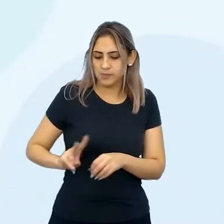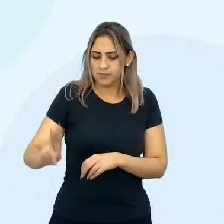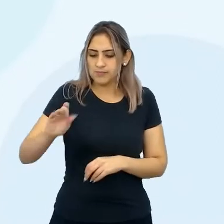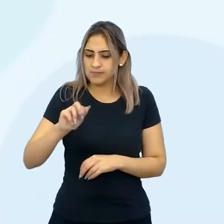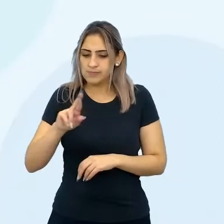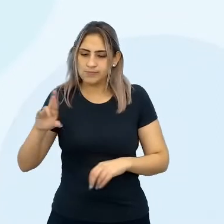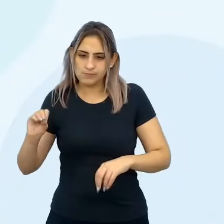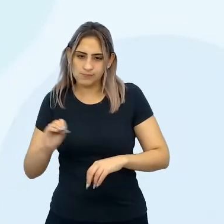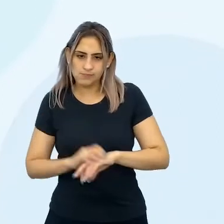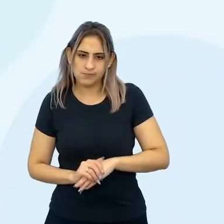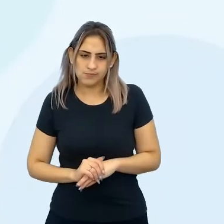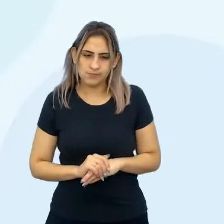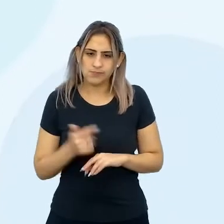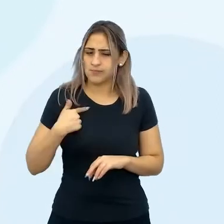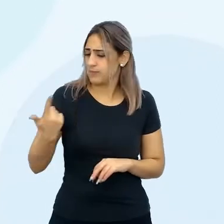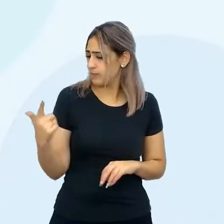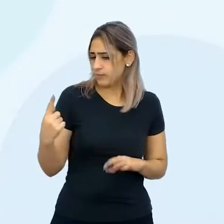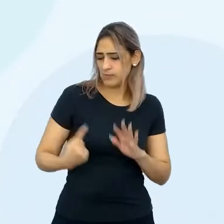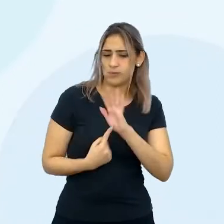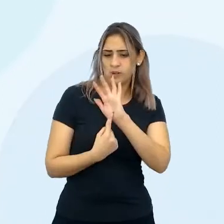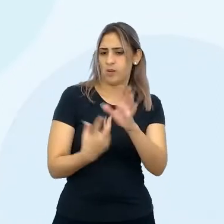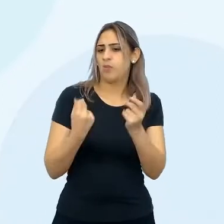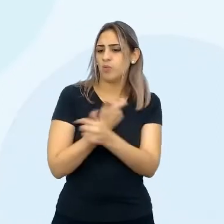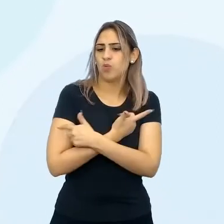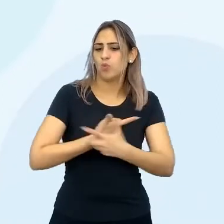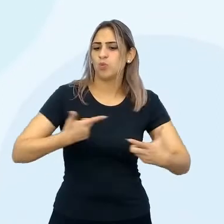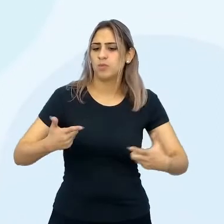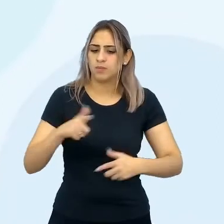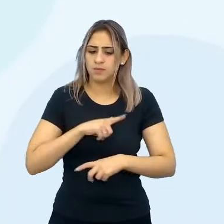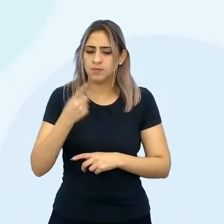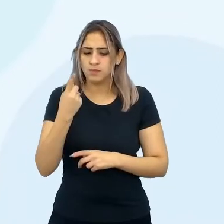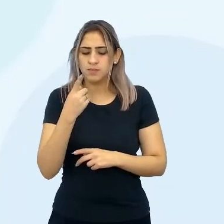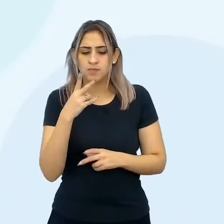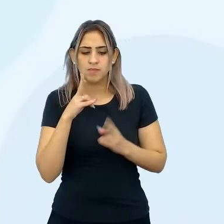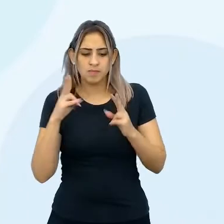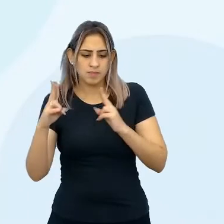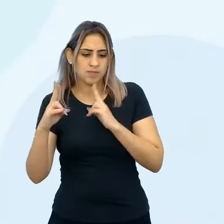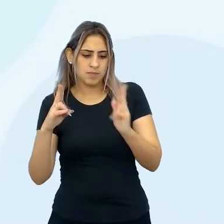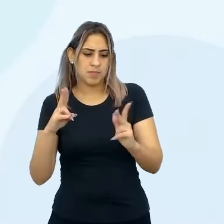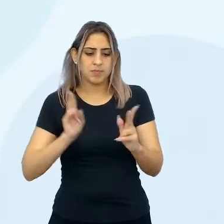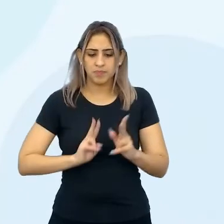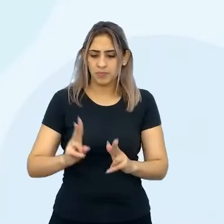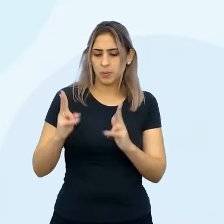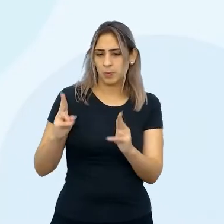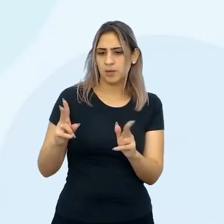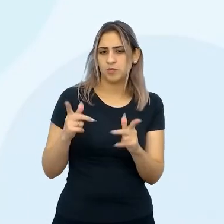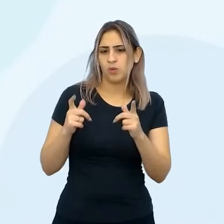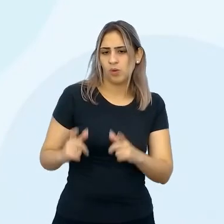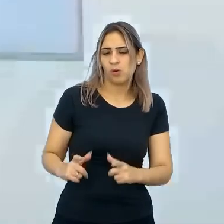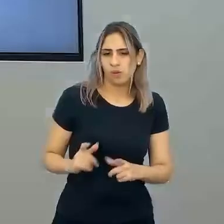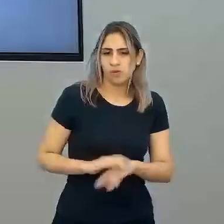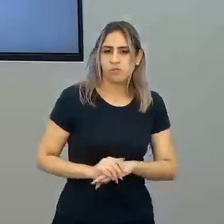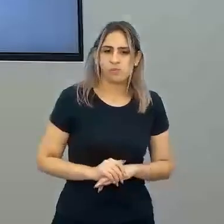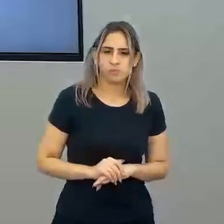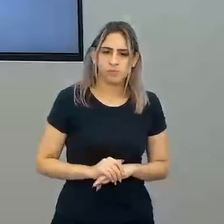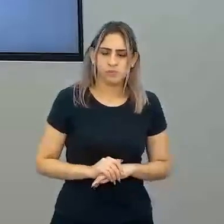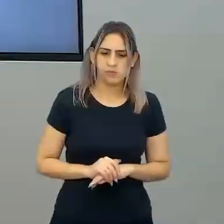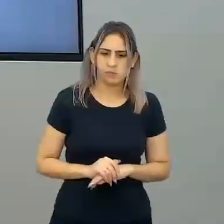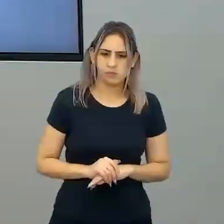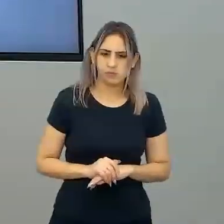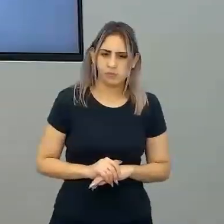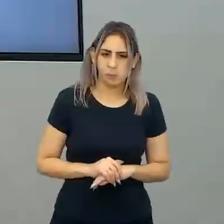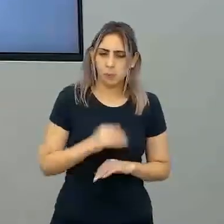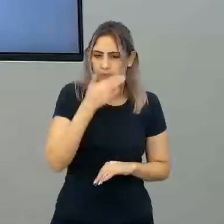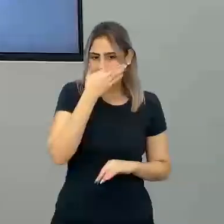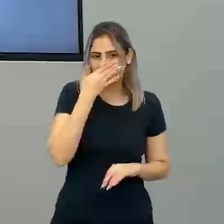bairro. Eu não estou tendo uma amostragem muito grande, eu estou tendo um recorte de um mesmo lugar. Ou se, por exemplo, como